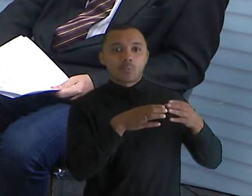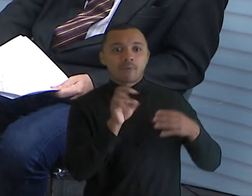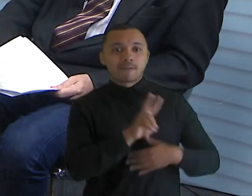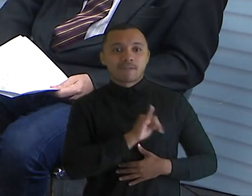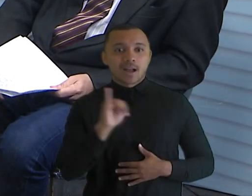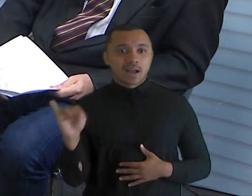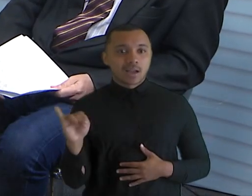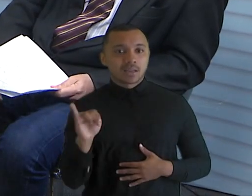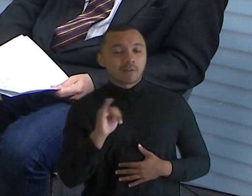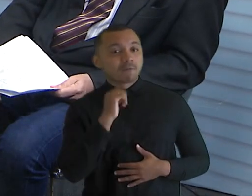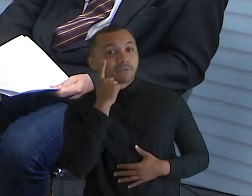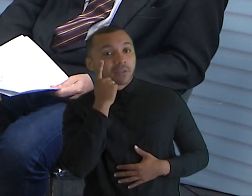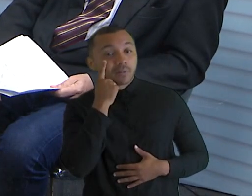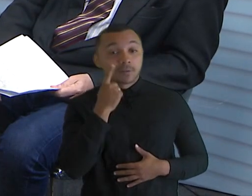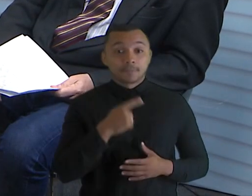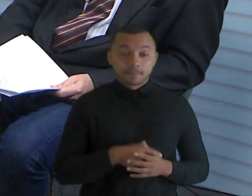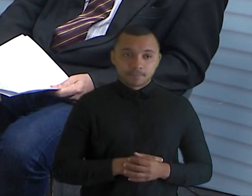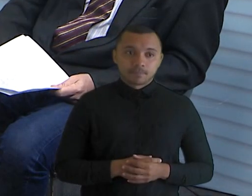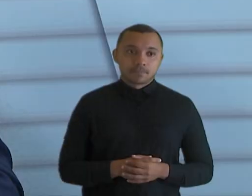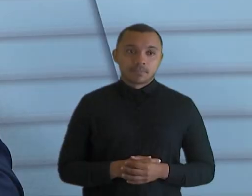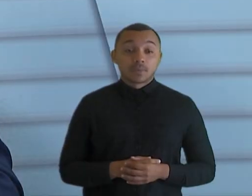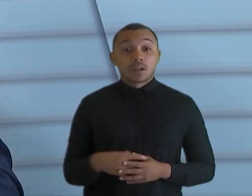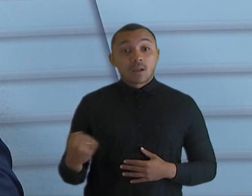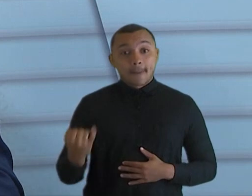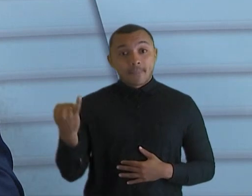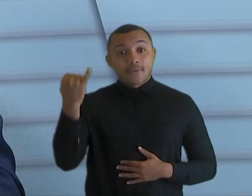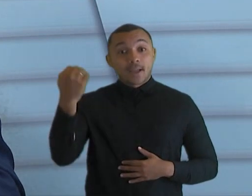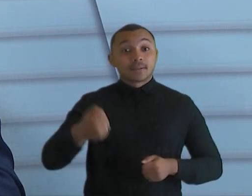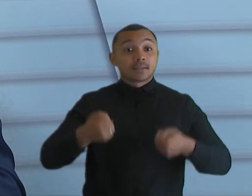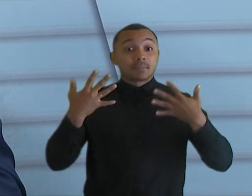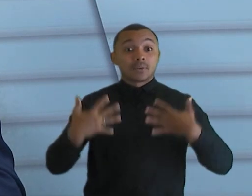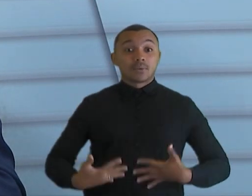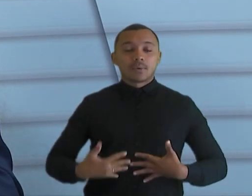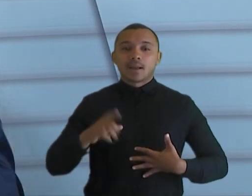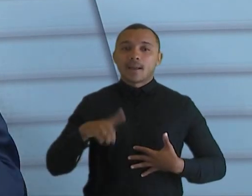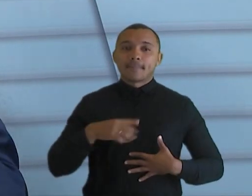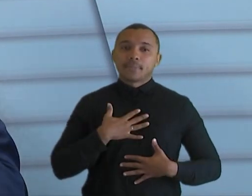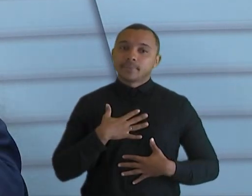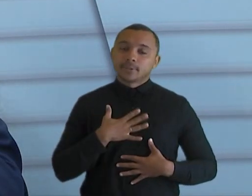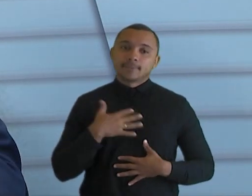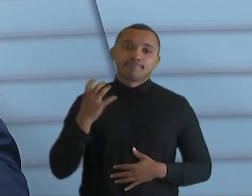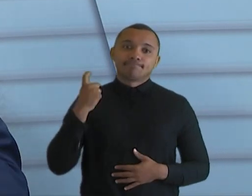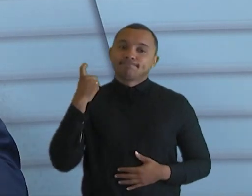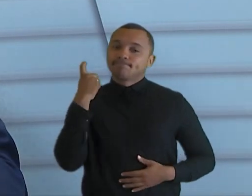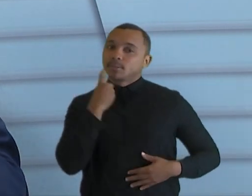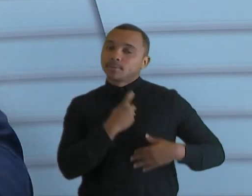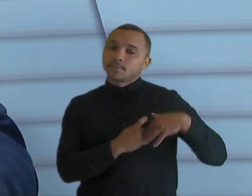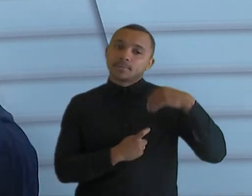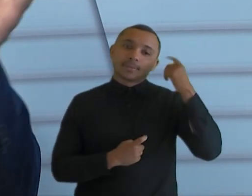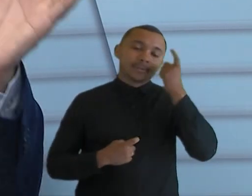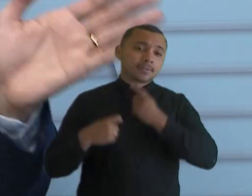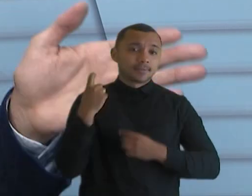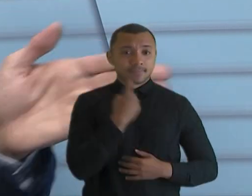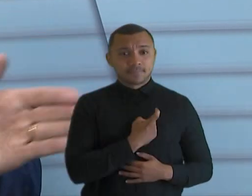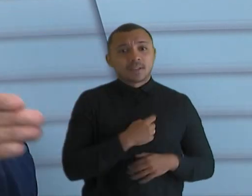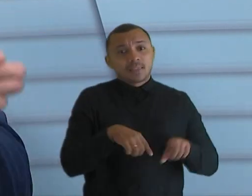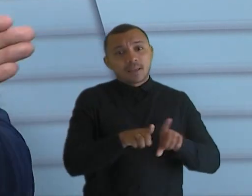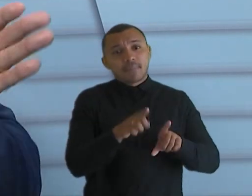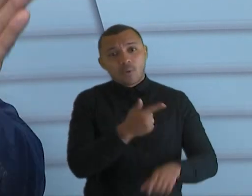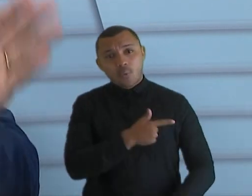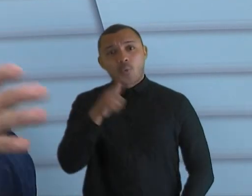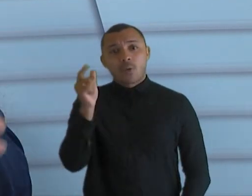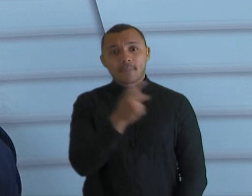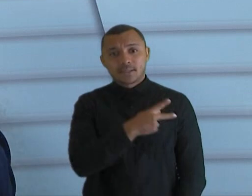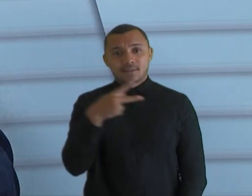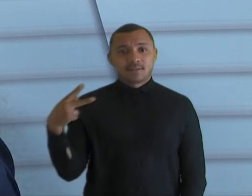Um ponto muito importante, Renato, você tocou, de fato, que é uma grande preocupação minha, que também dos outros presidentes,